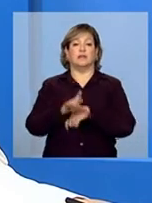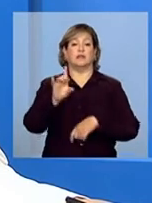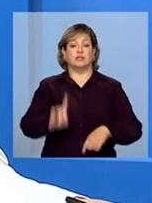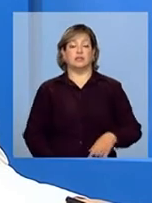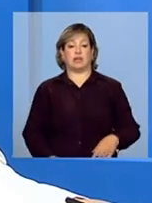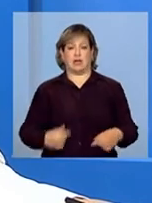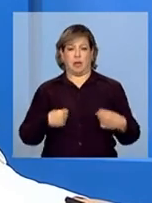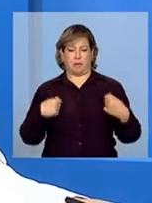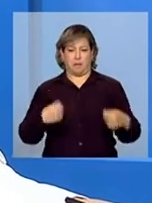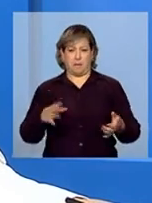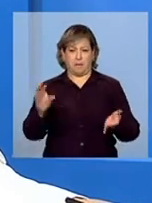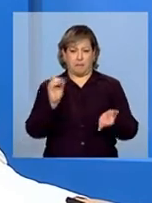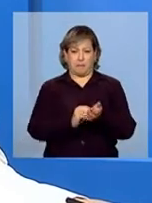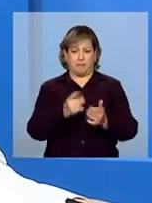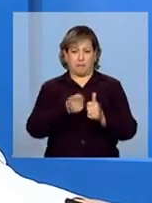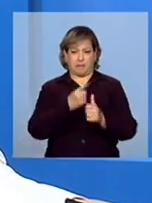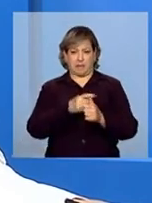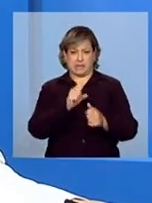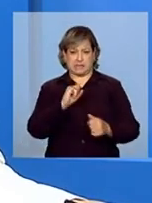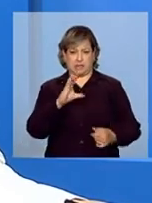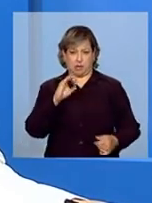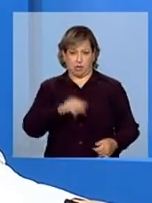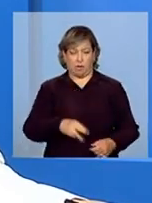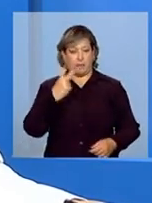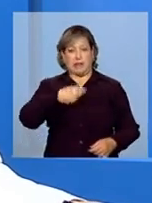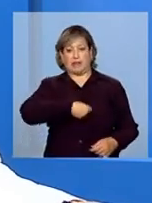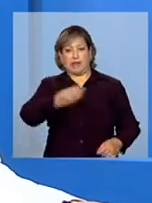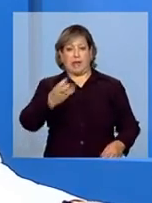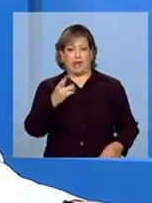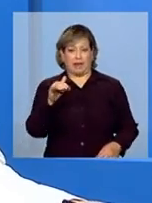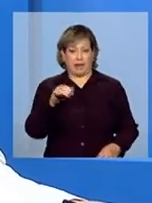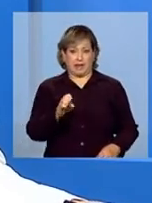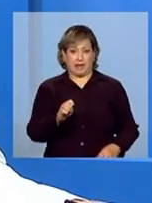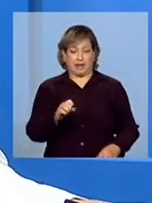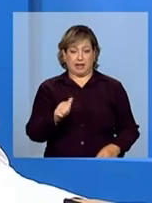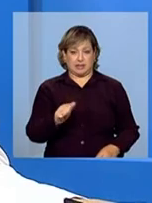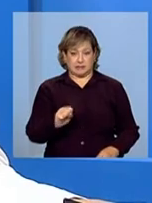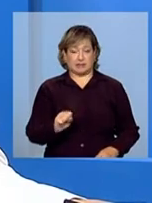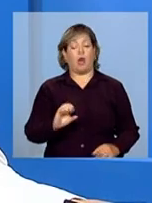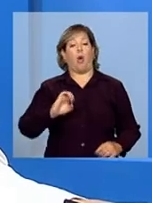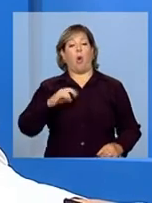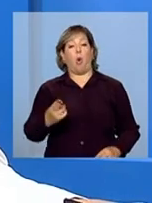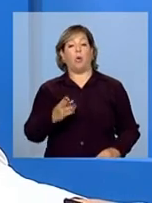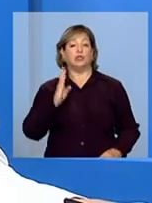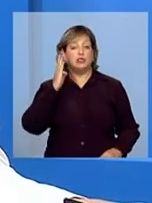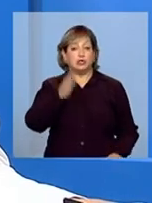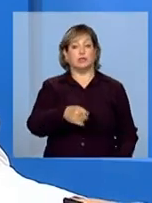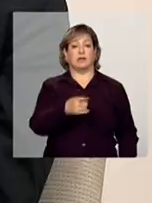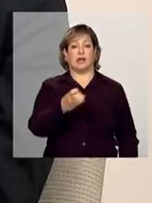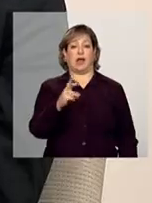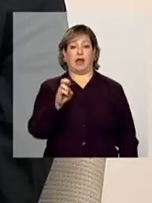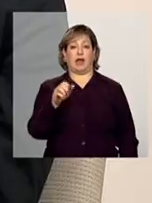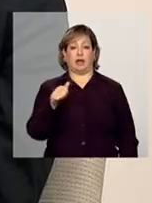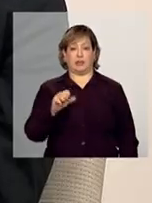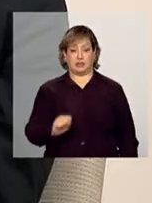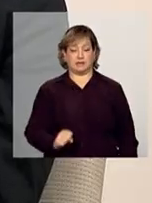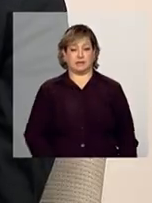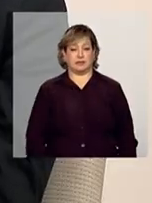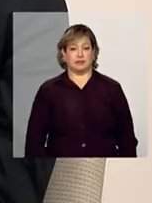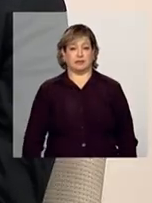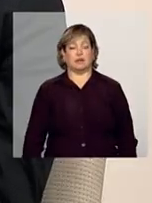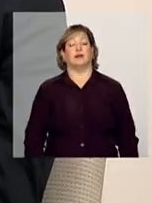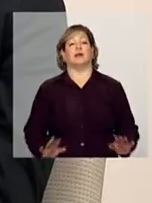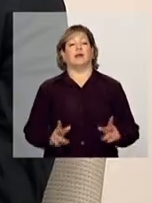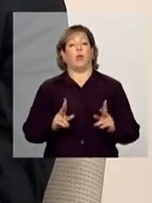inserir primeiro no SICOM e encaminhar para o CRES ou encaminho diretamente para o CRES? Então, como nós falamos,